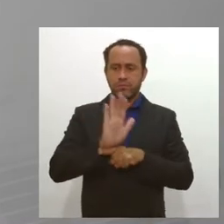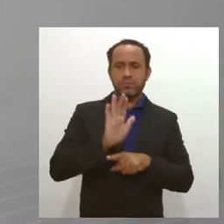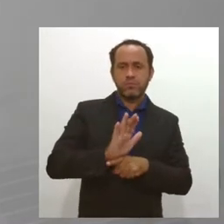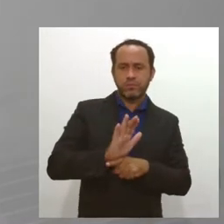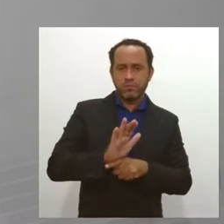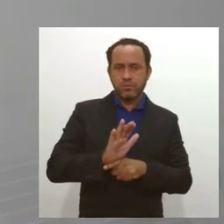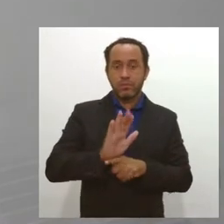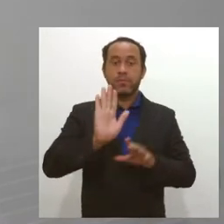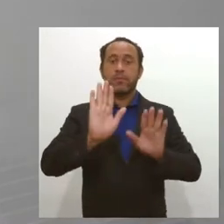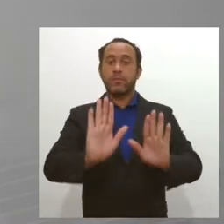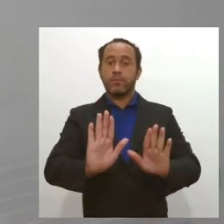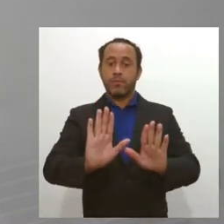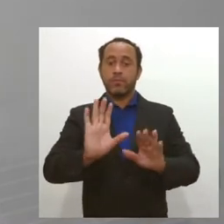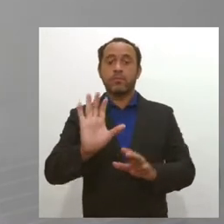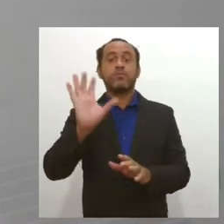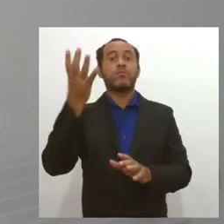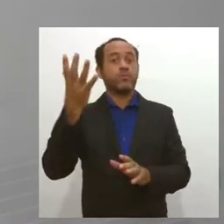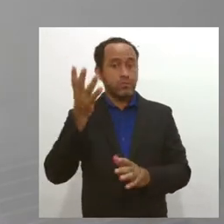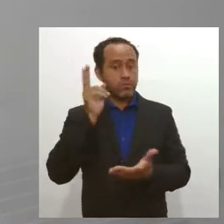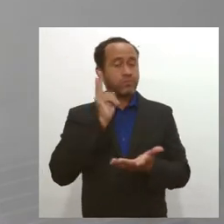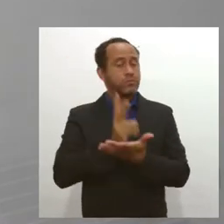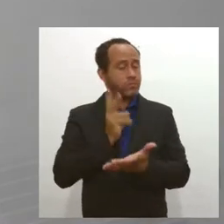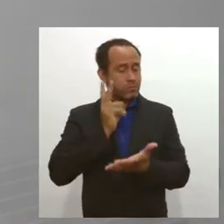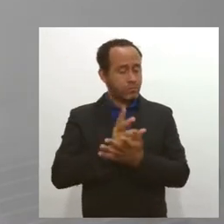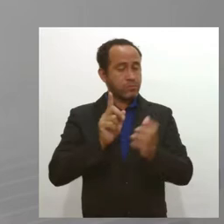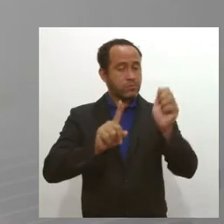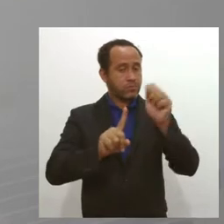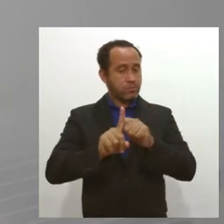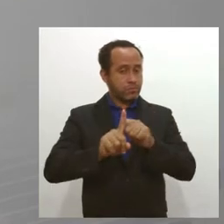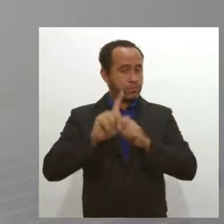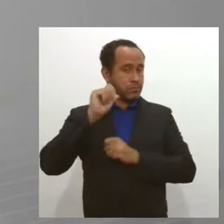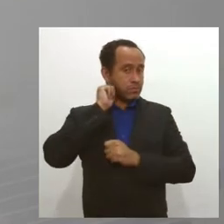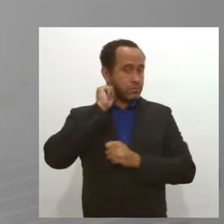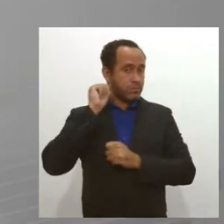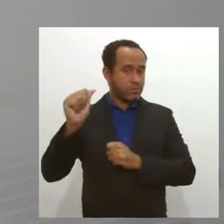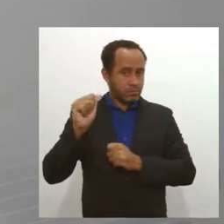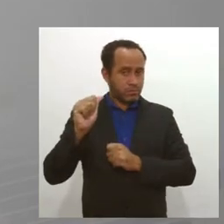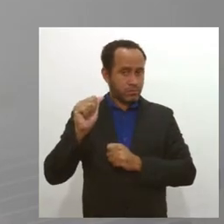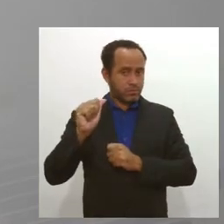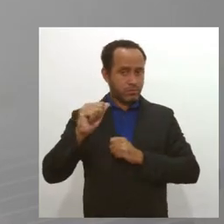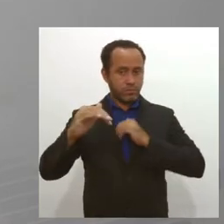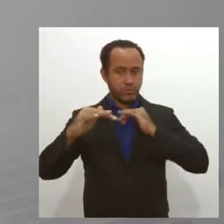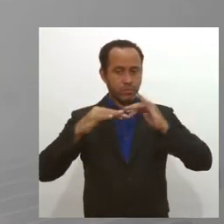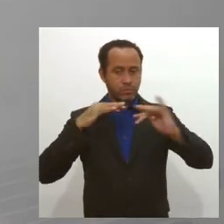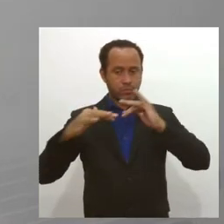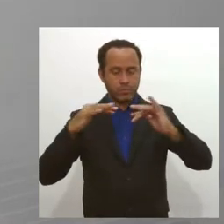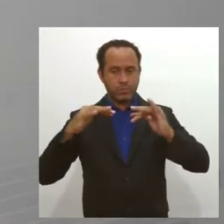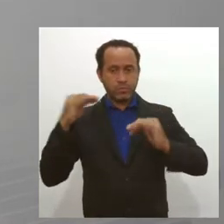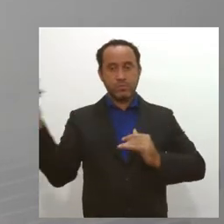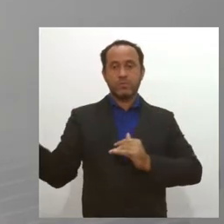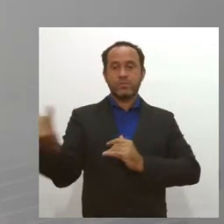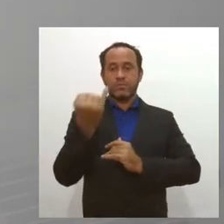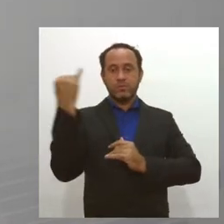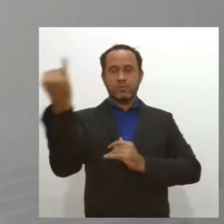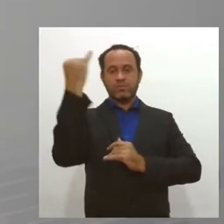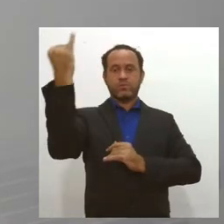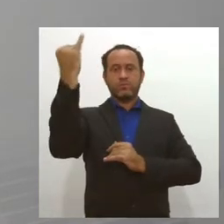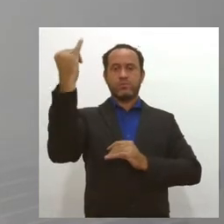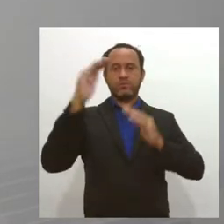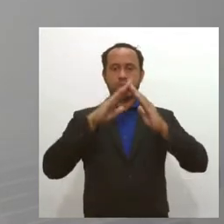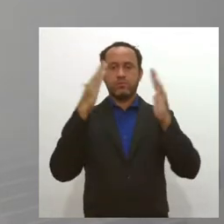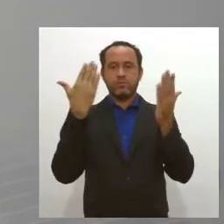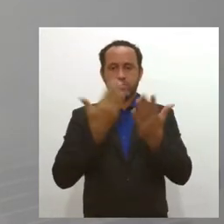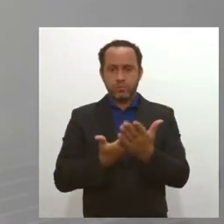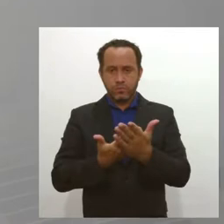mas aconteceu e está acontecendo neste mês de abril, uma ação importantíssima por parte das escolas